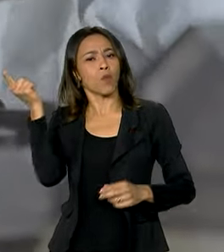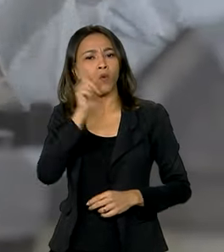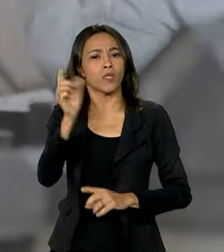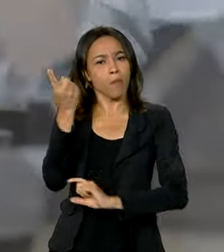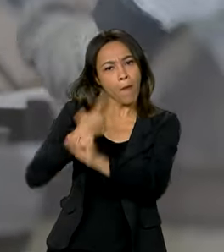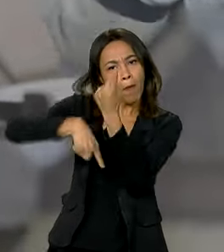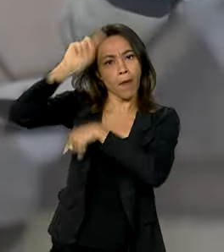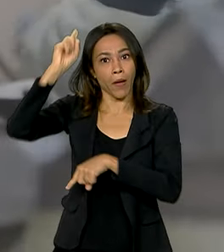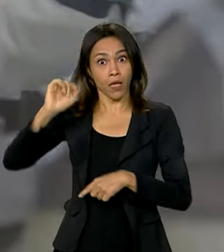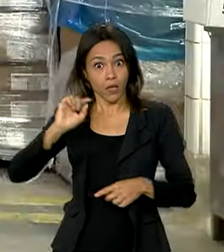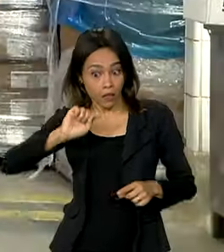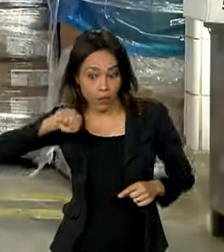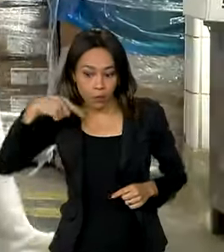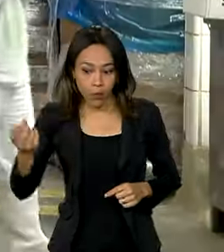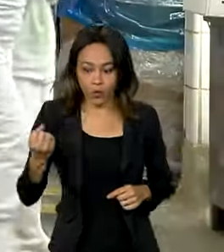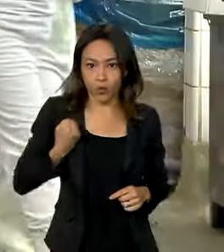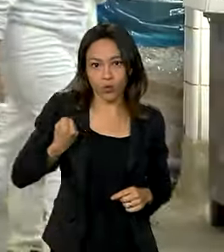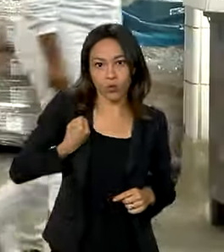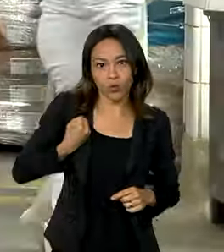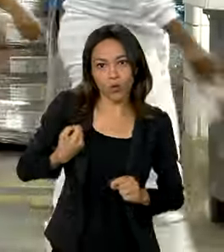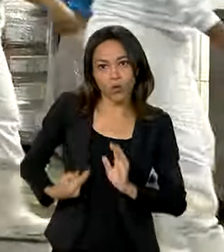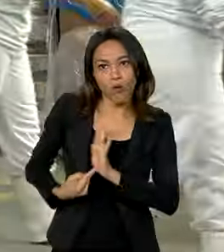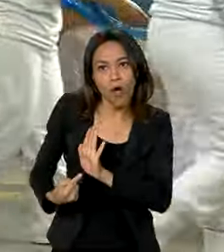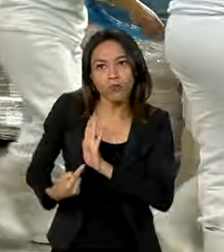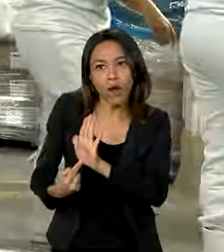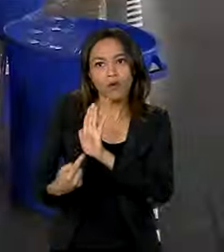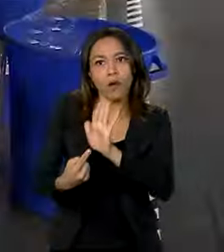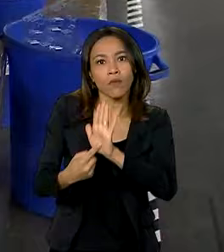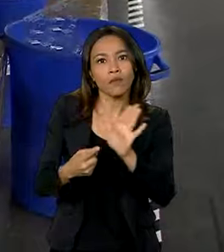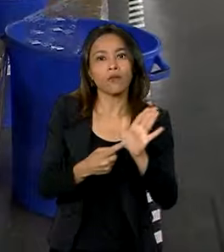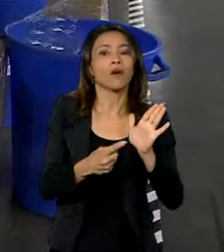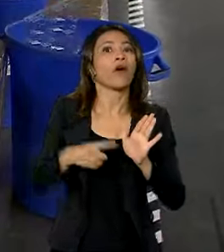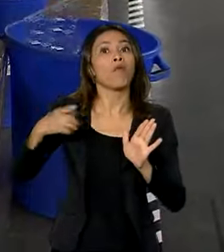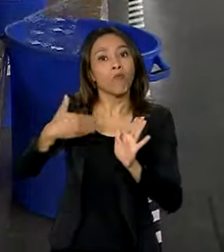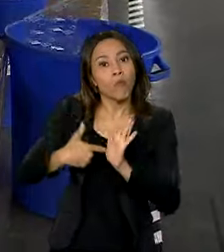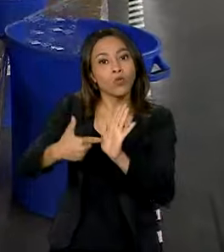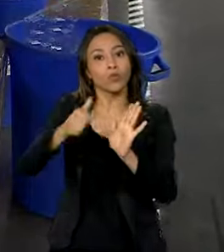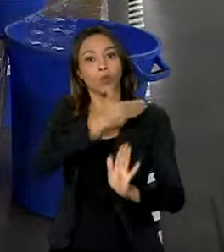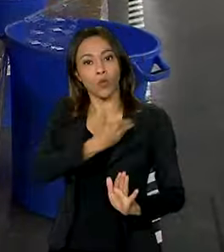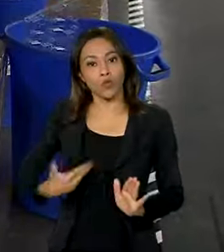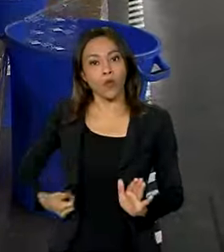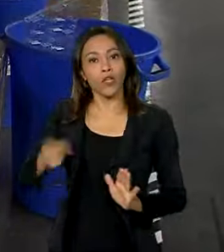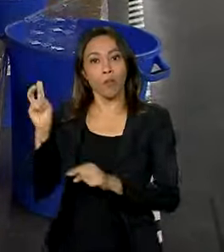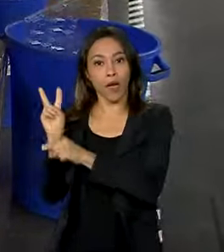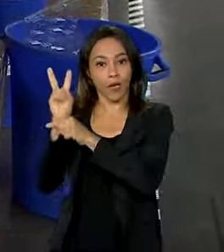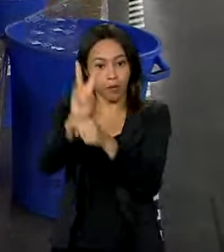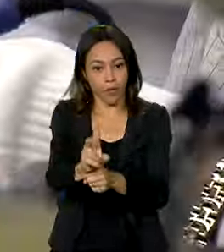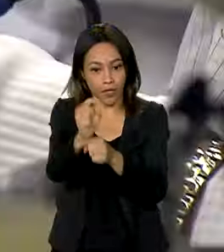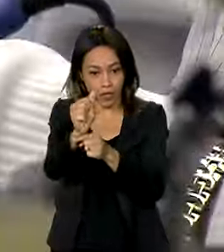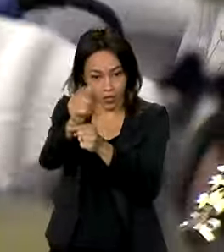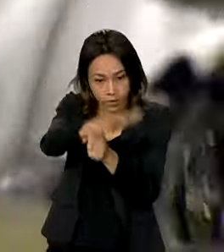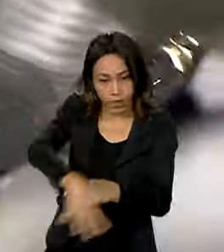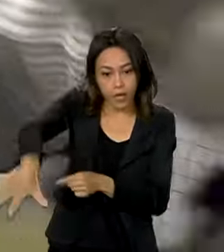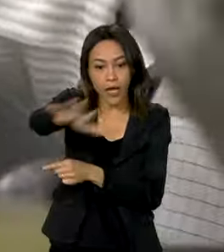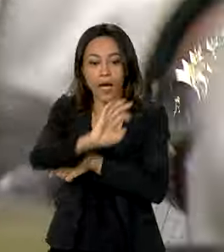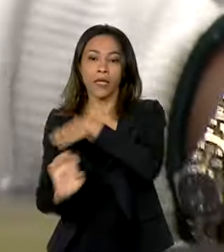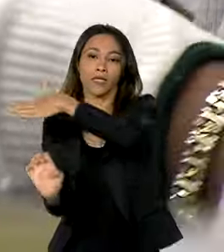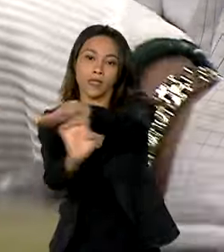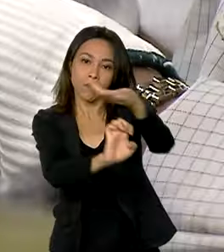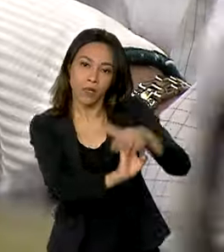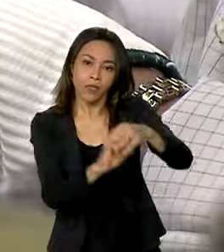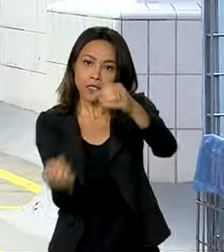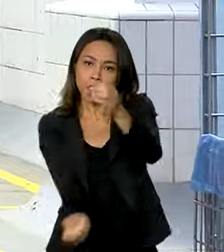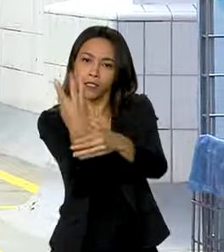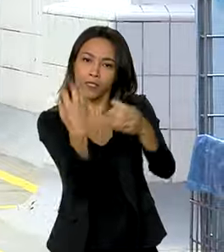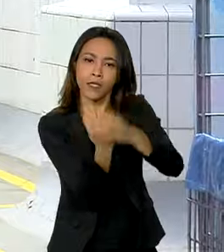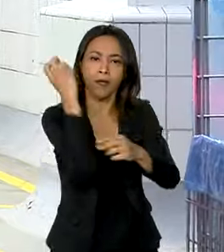depois, os números mostram que as ações adotadas pelo governo para viabilizar crédito para o setor produtivo e gerar emprego